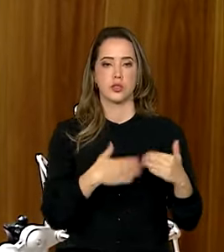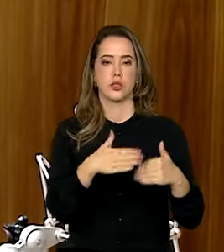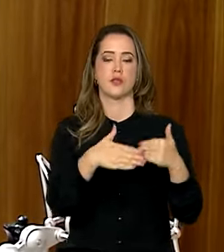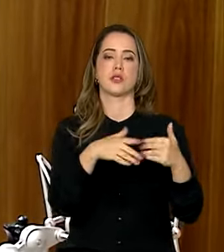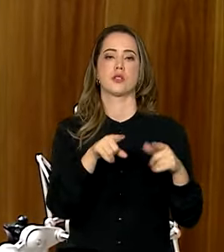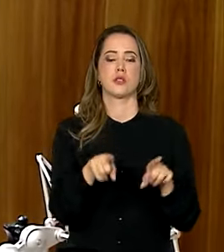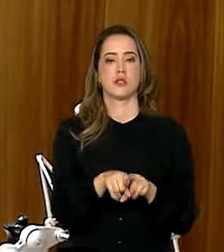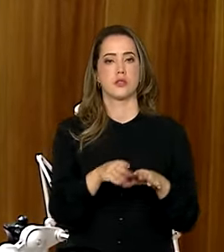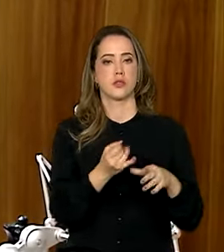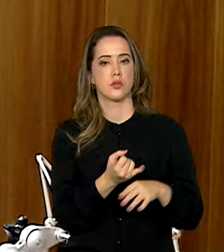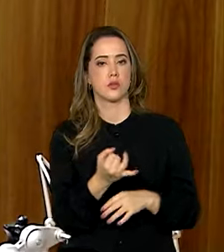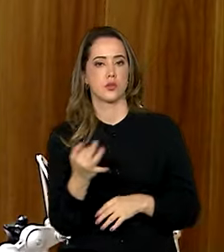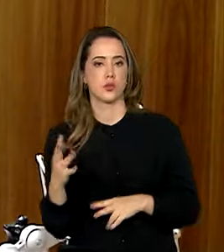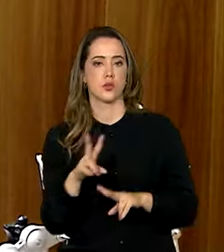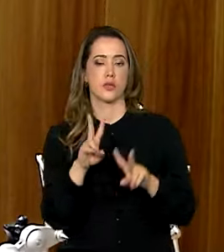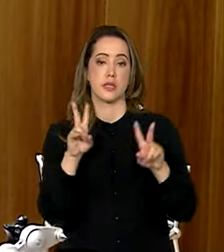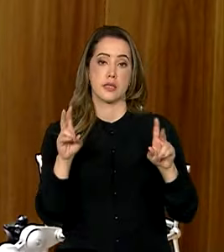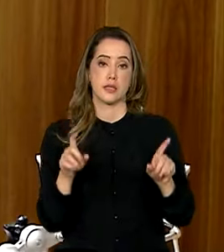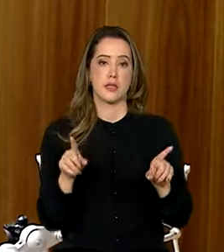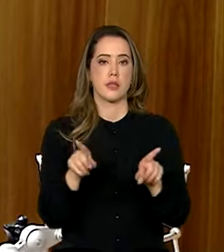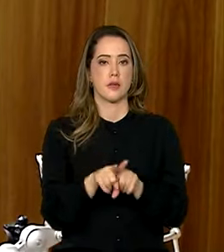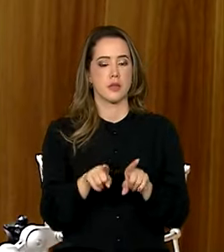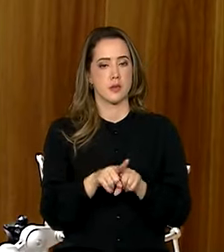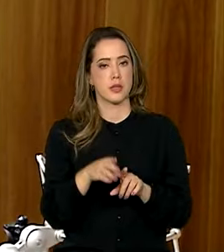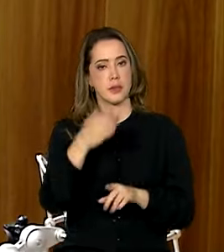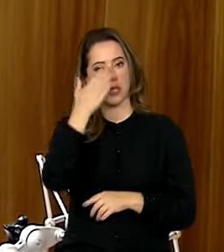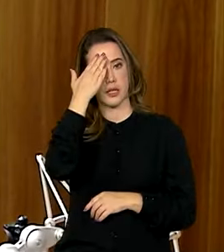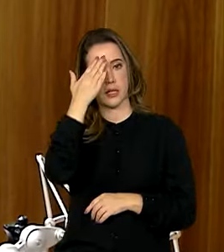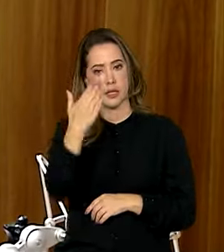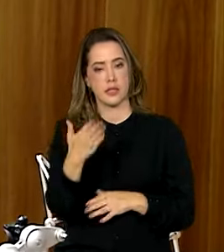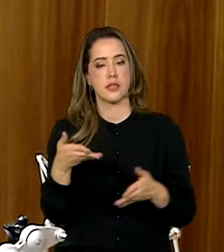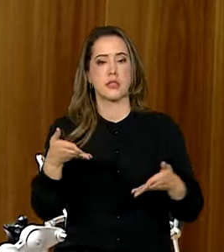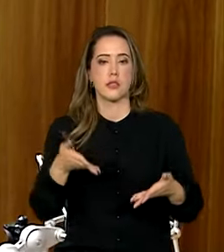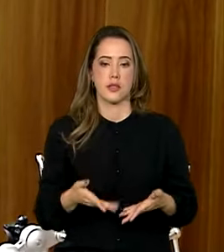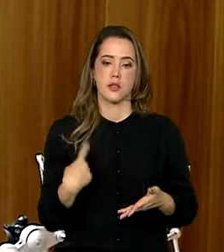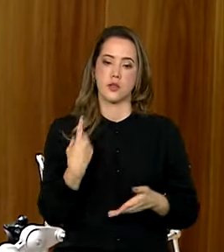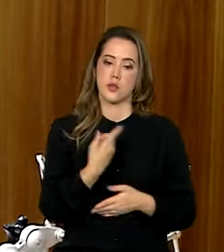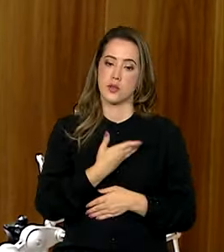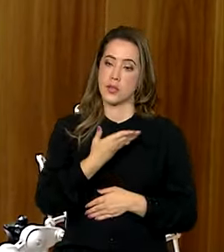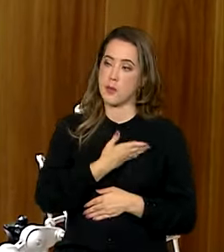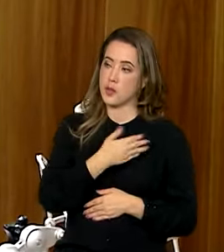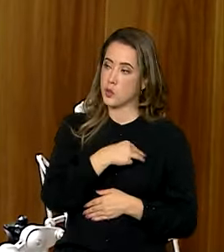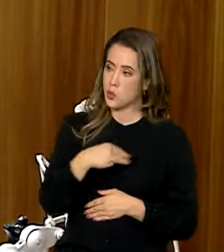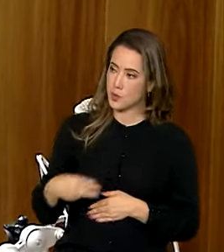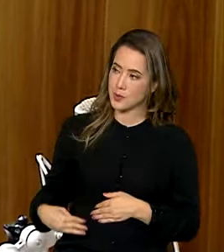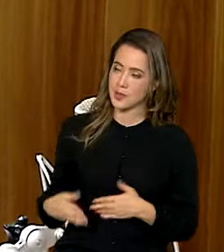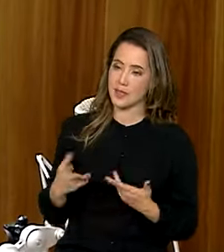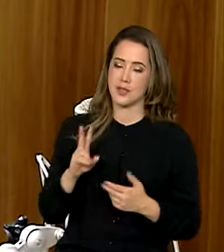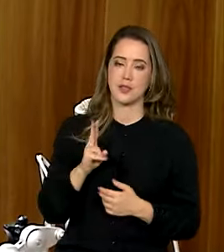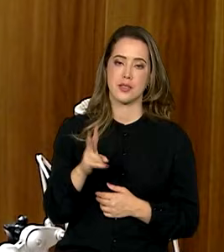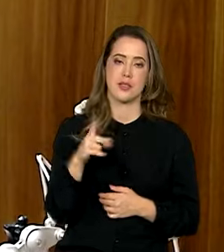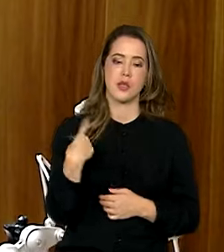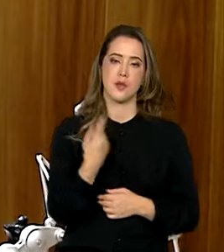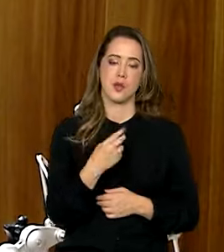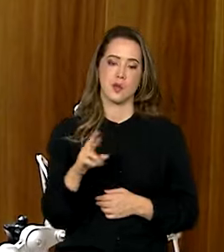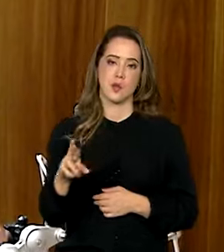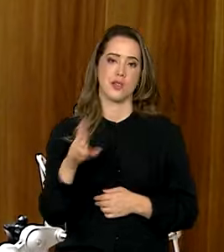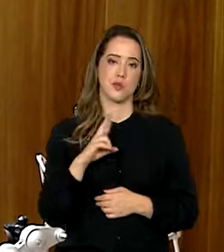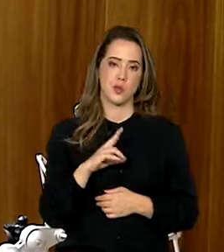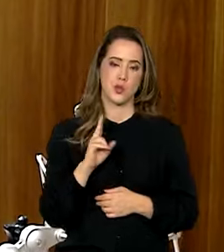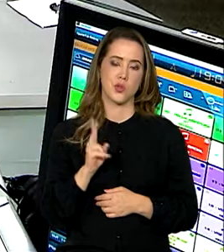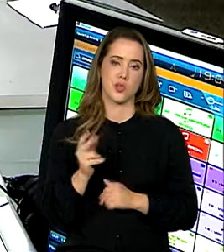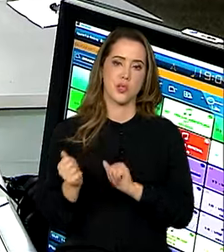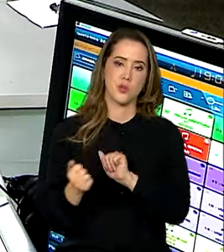muito com diversas pautas, mas também agradecer aqui aos nossos colegas ministros e todo o governo federal que prontamente tem nos atendido e tem